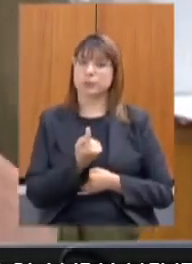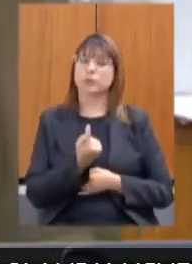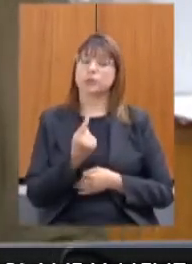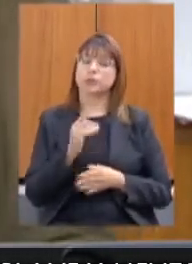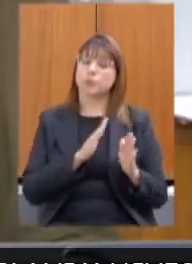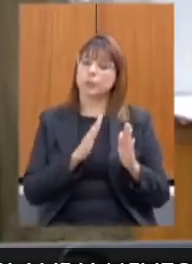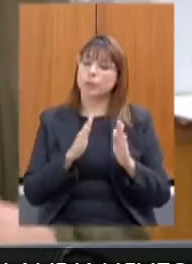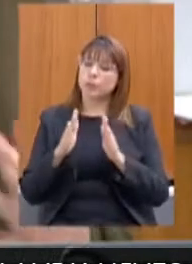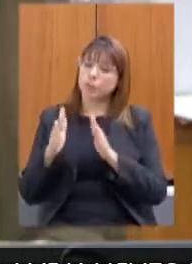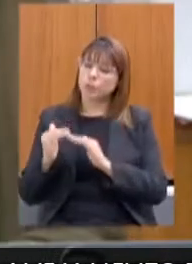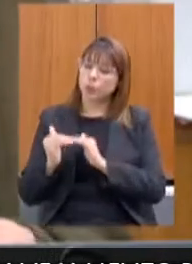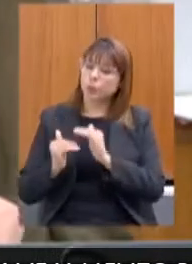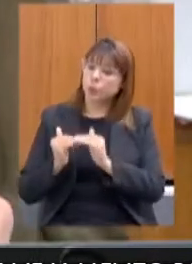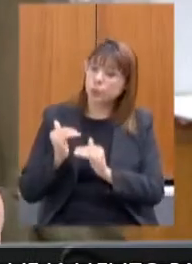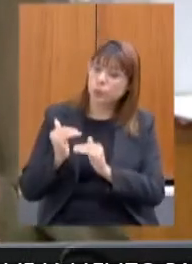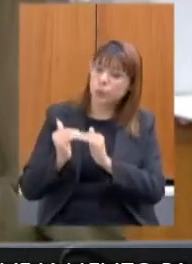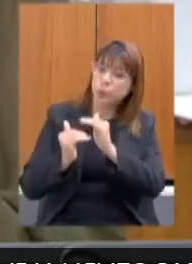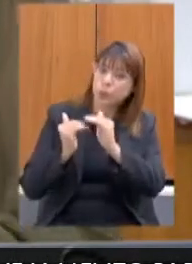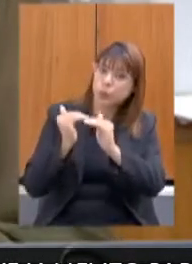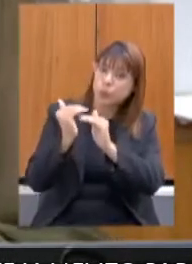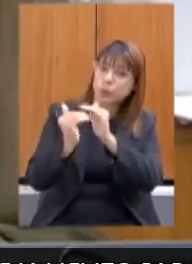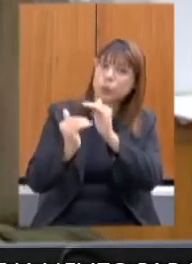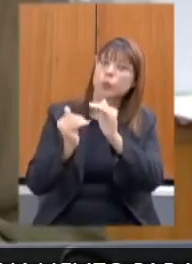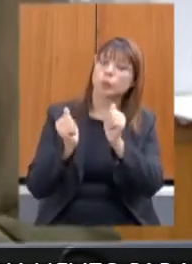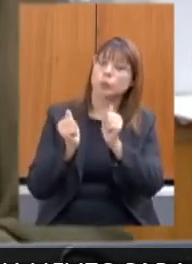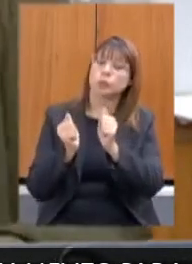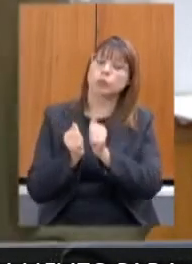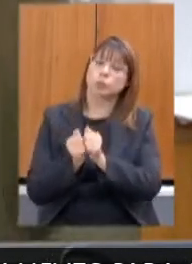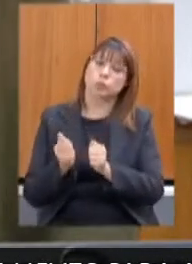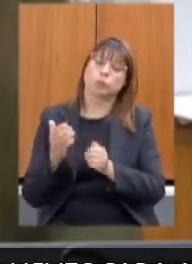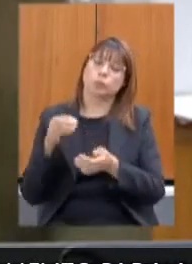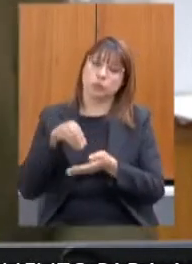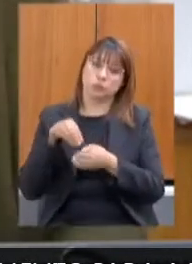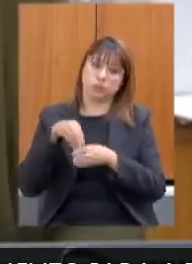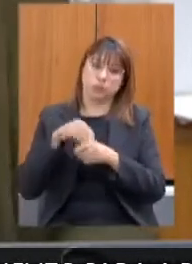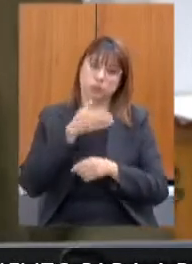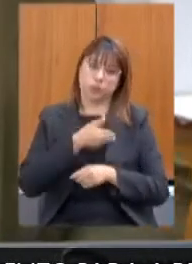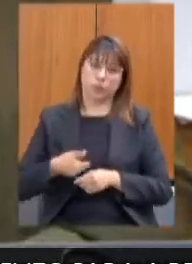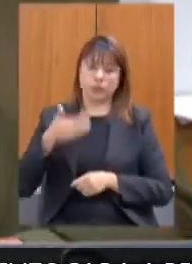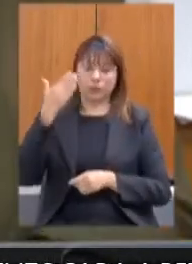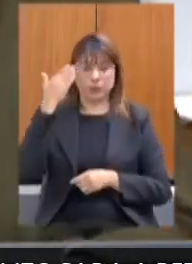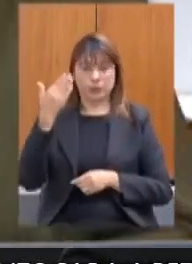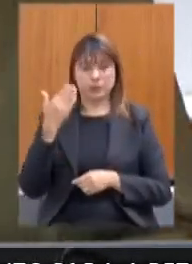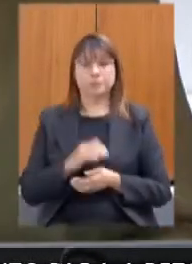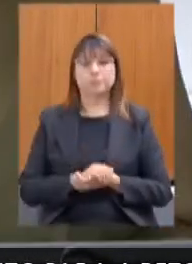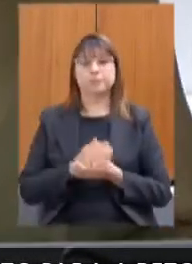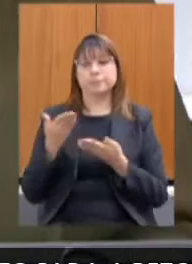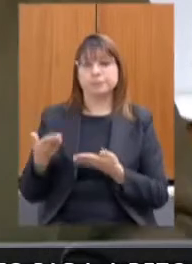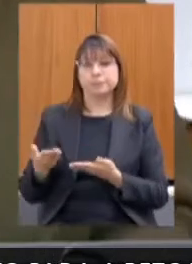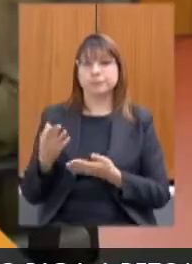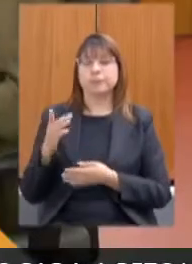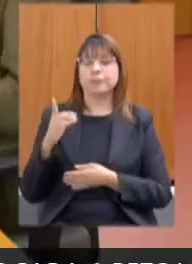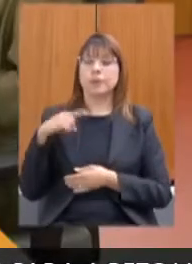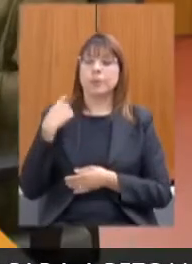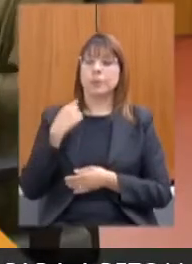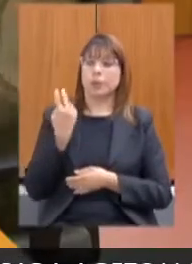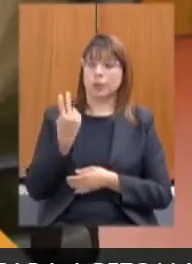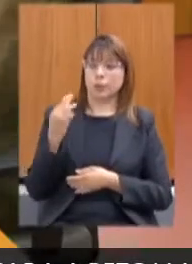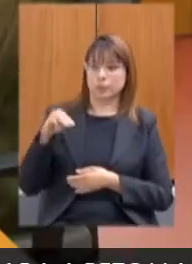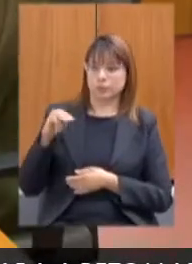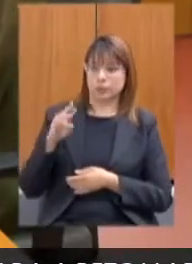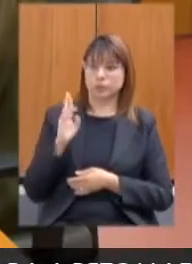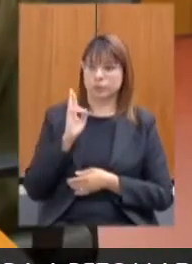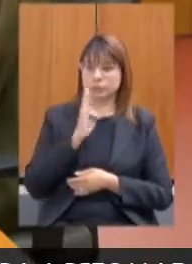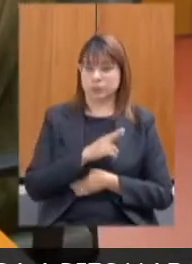processo em construção que nós estamos construindo isso dentro do governo. Obrigada. Deputado André, dispõe ainda de dois minutos para as suas